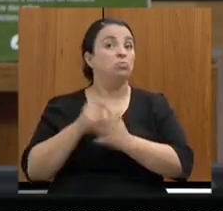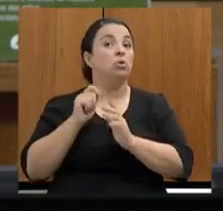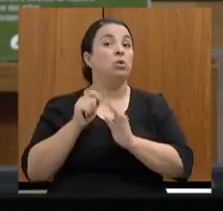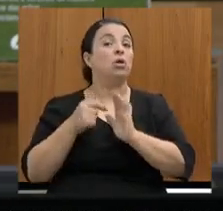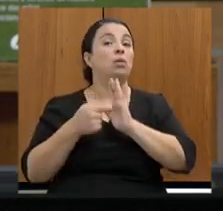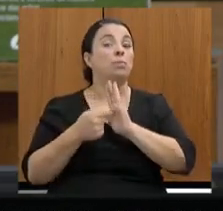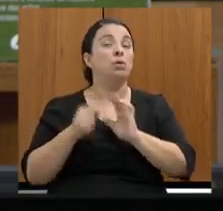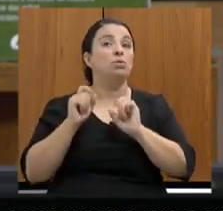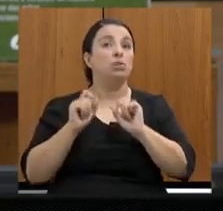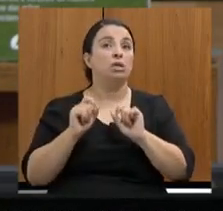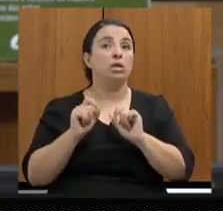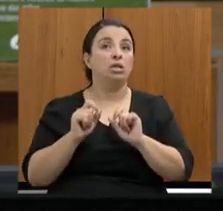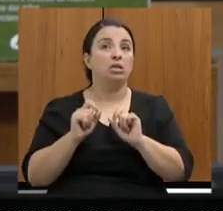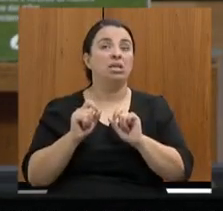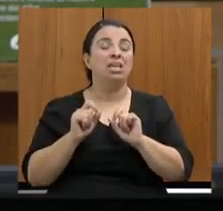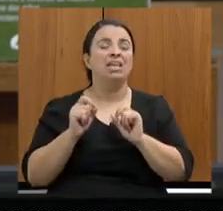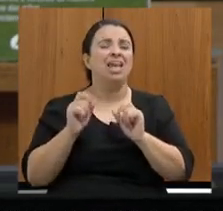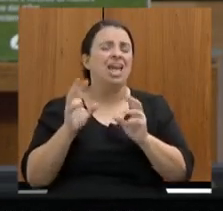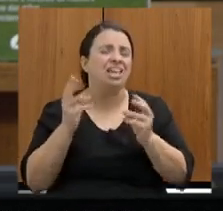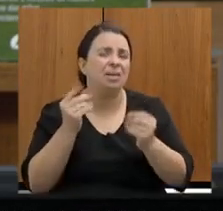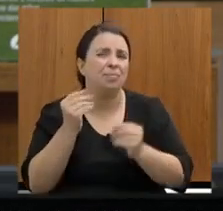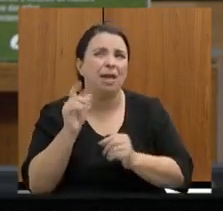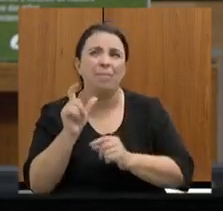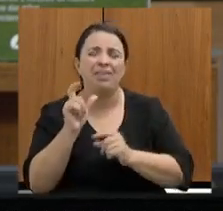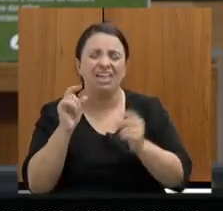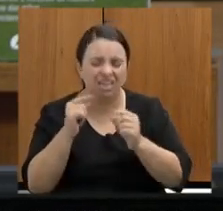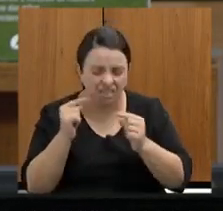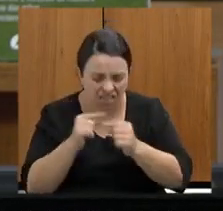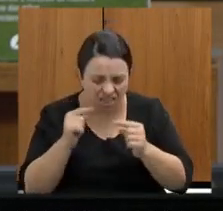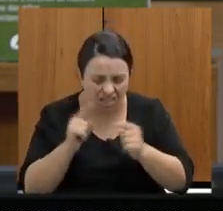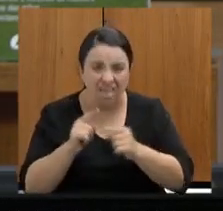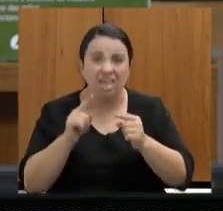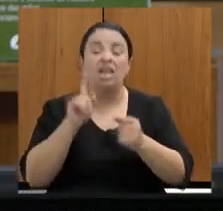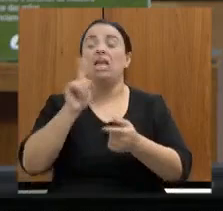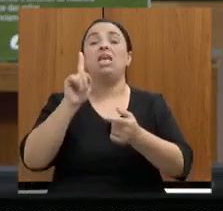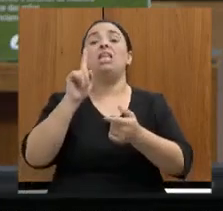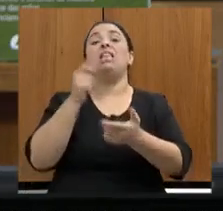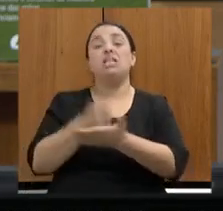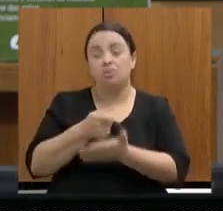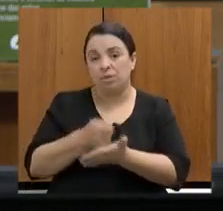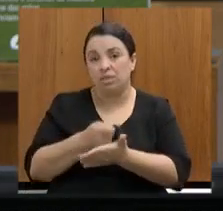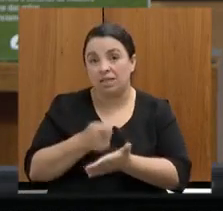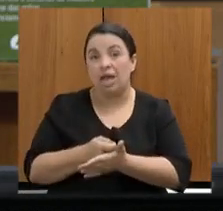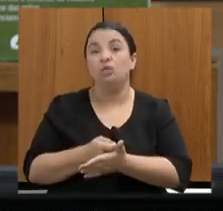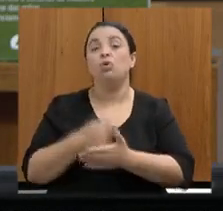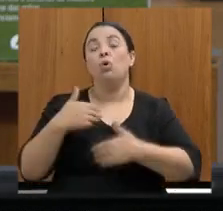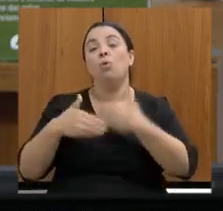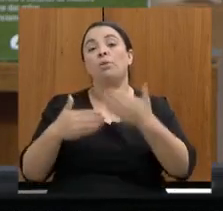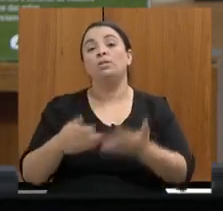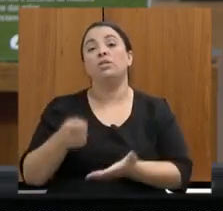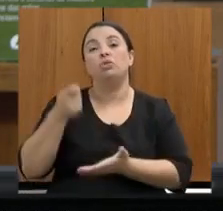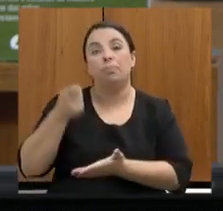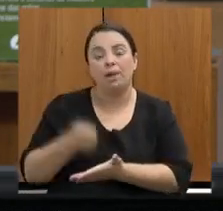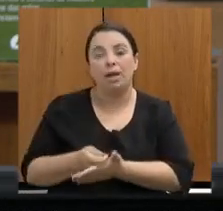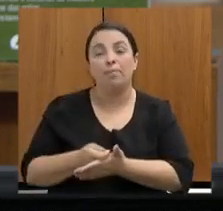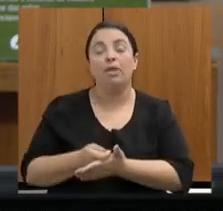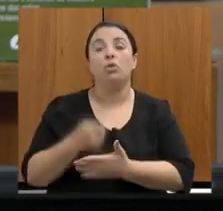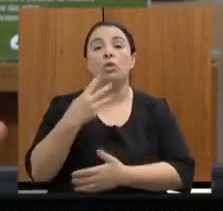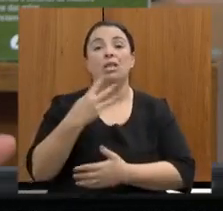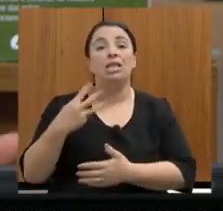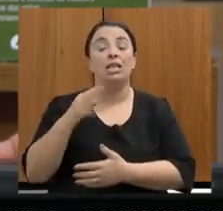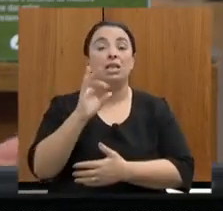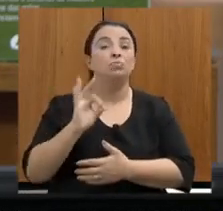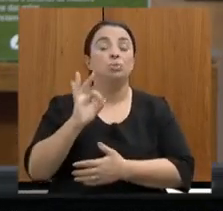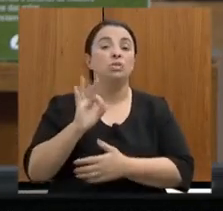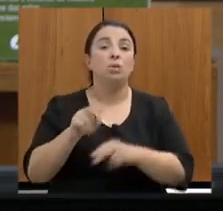inexigibilidade do processo de pagamento dos 33%, porque não está